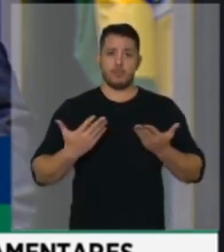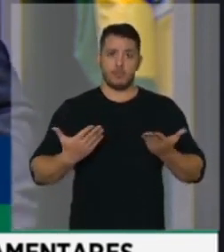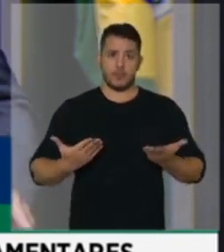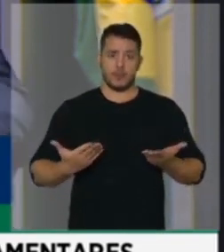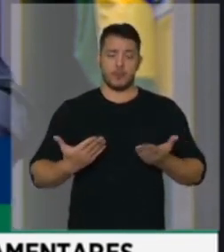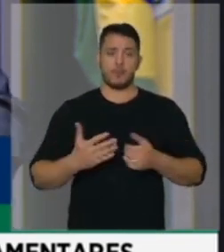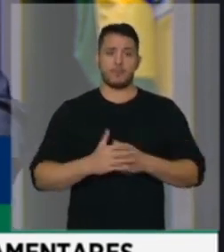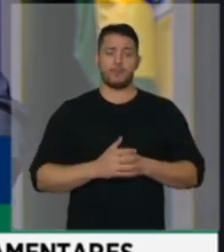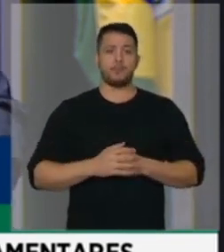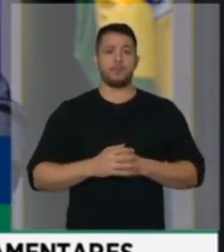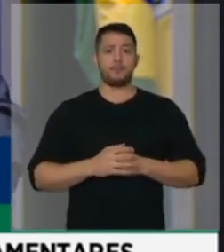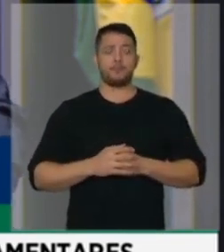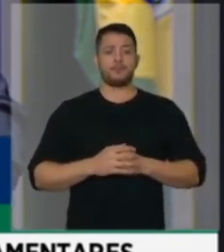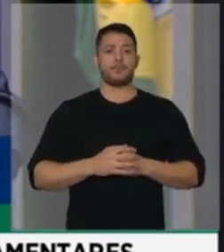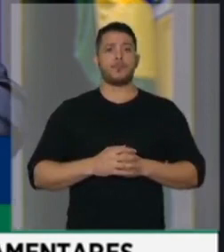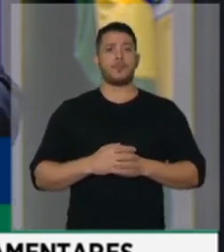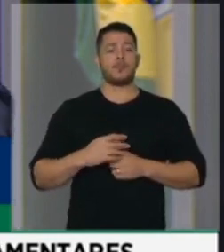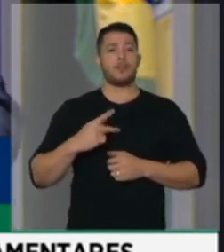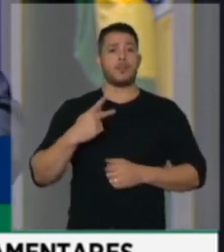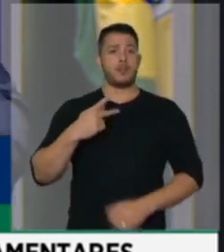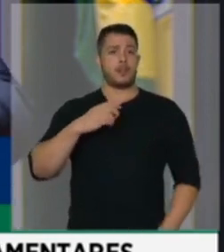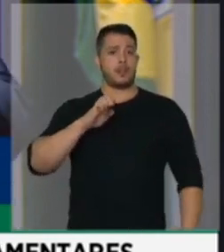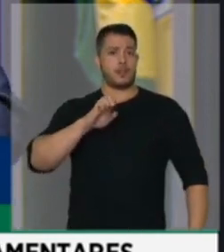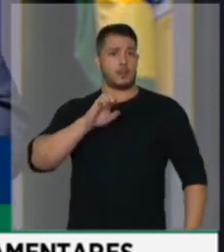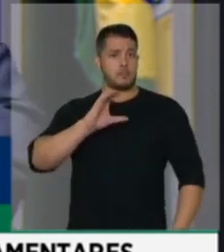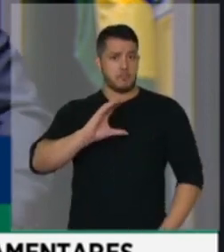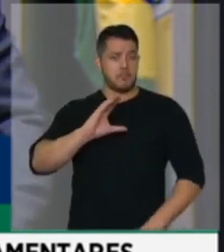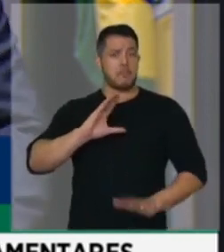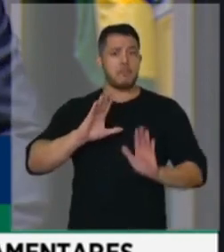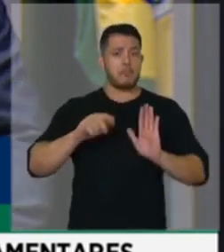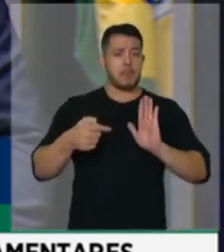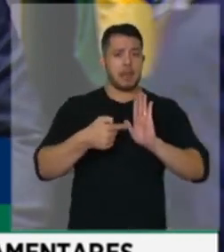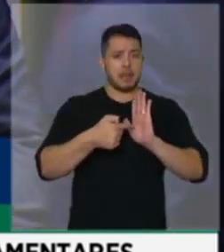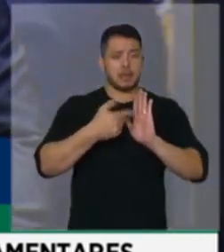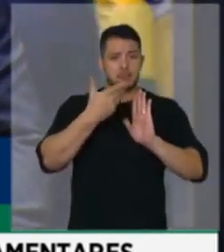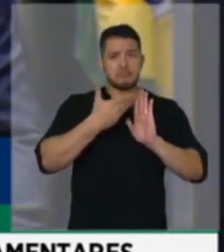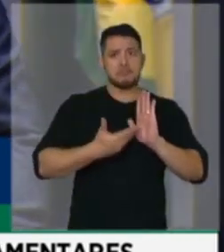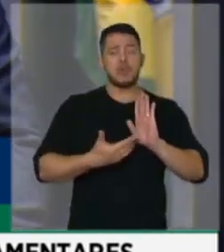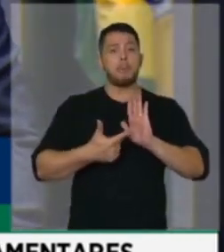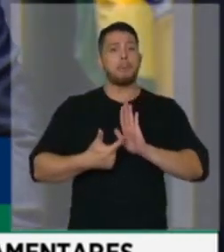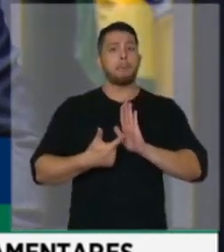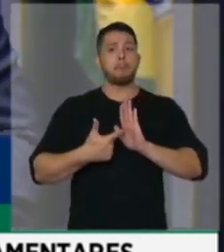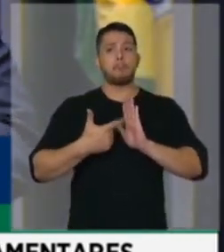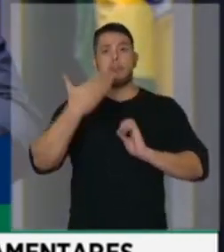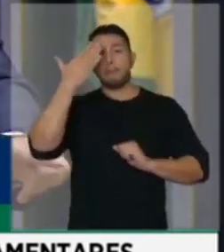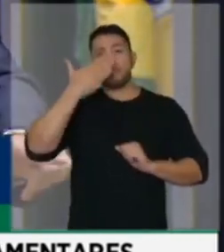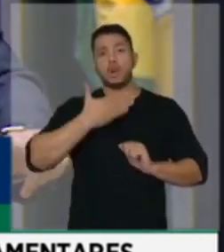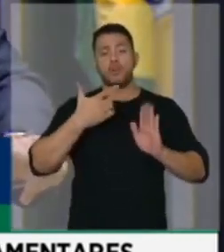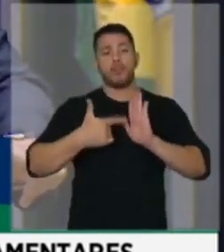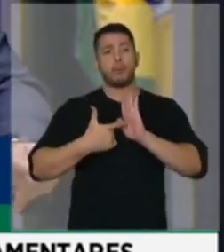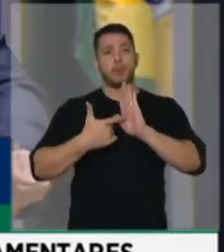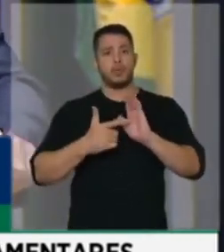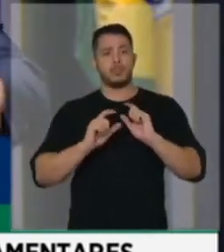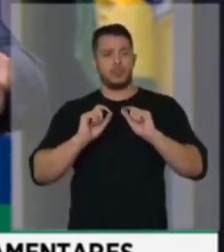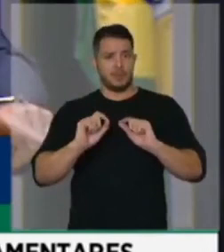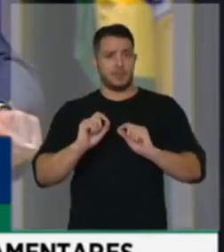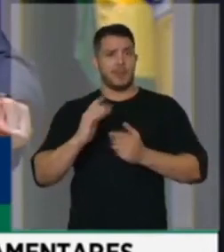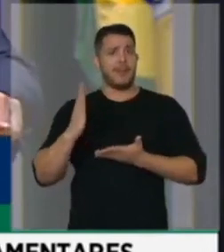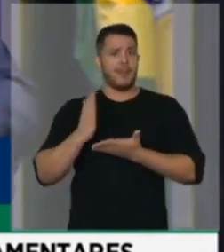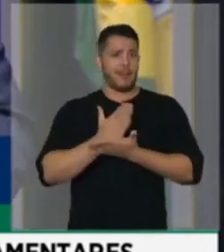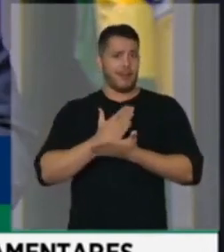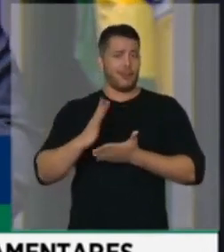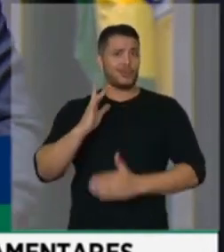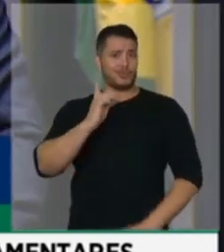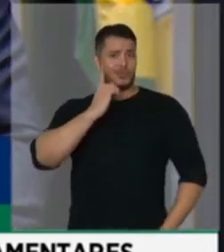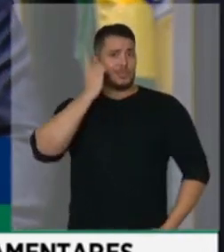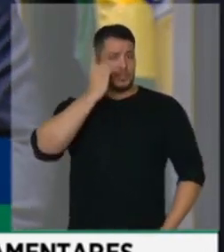endossa, por parte de determinados deputados que votaram contra, que votaram pela